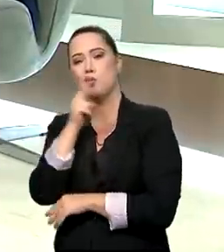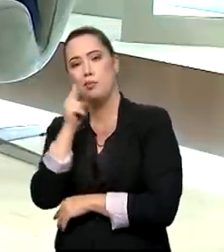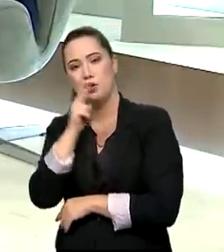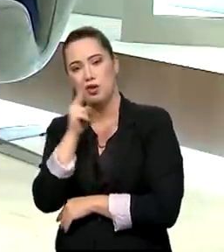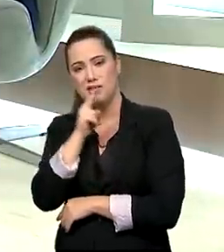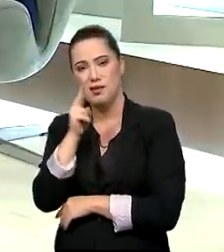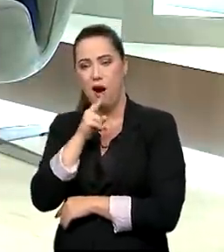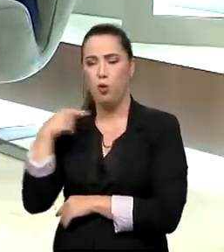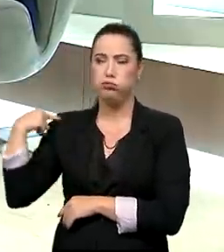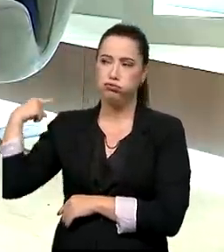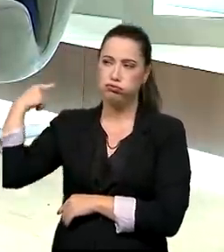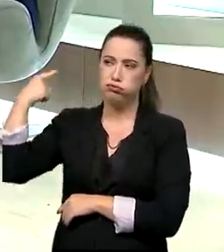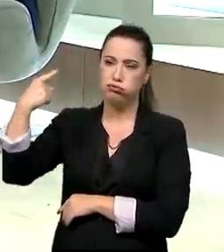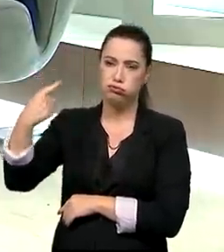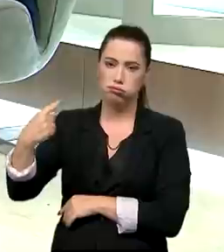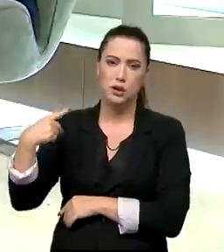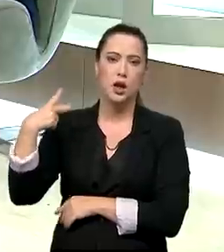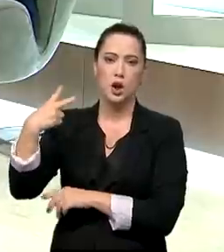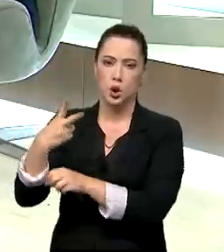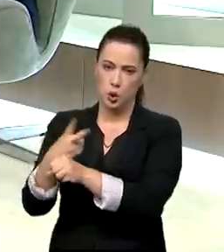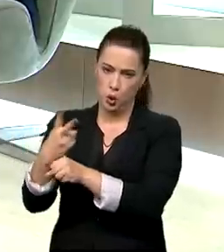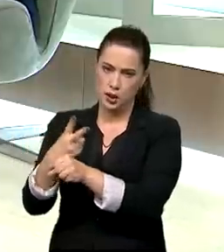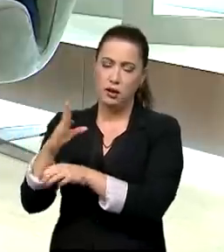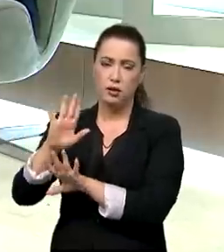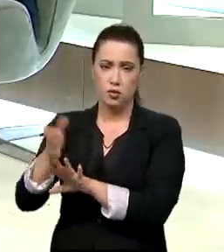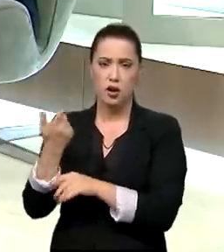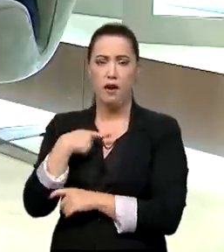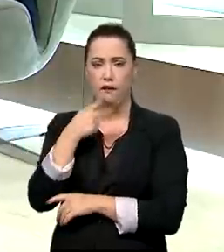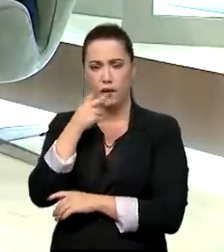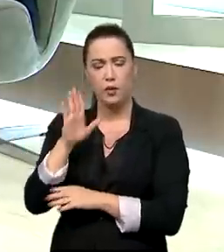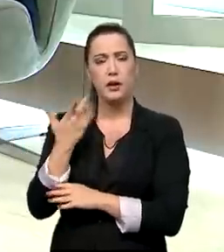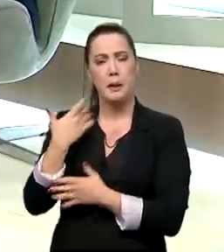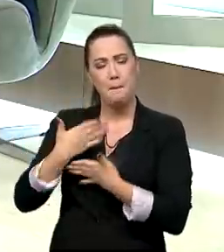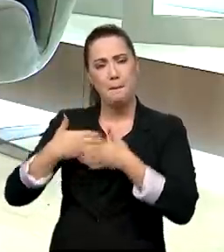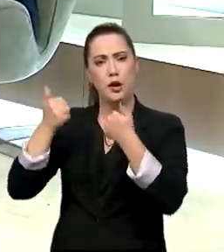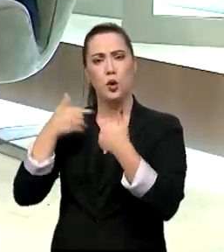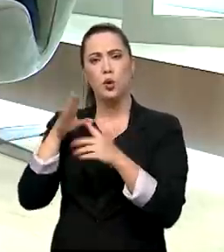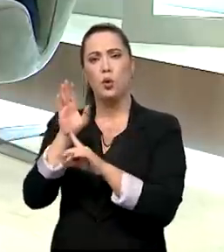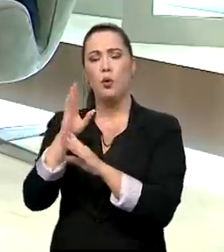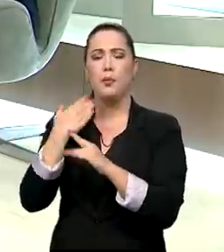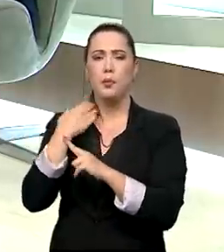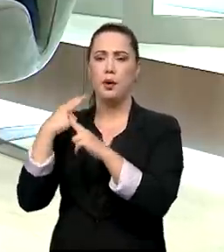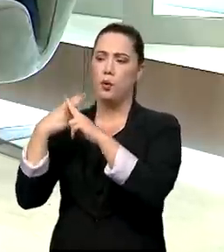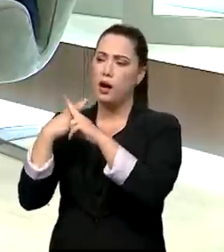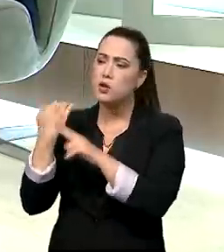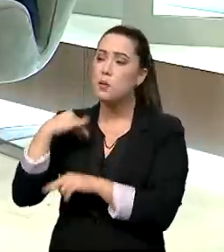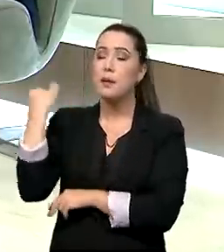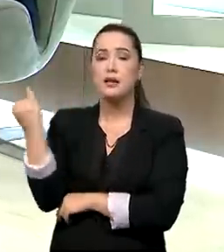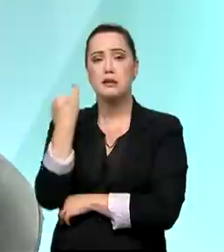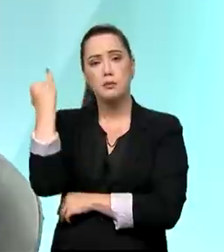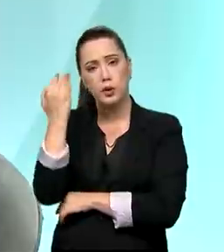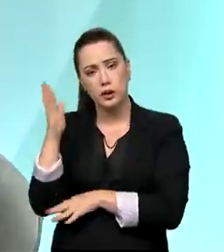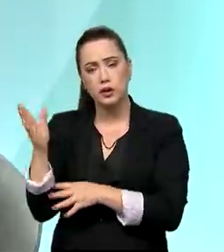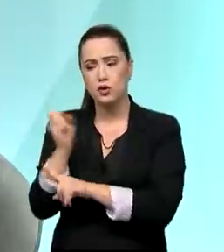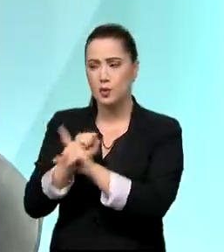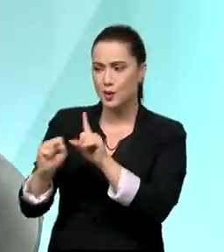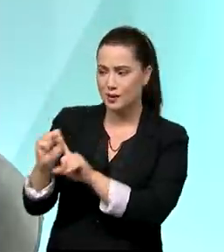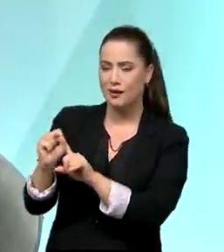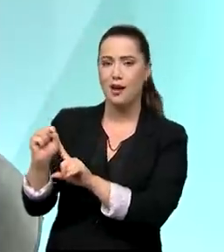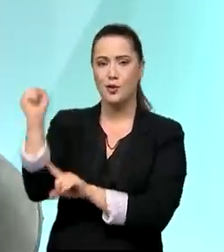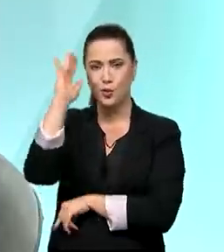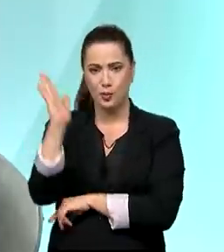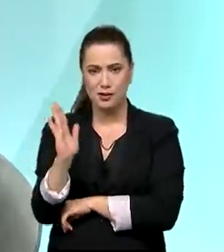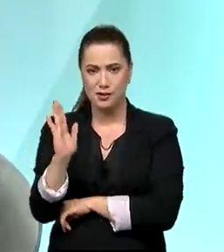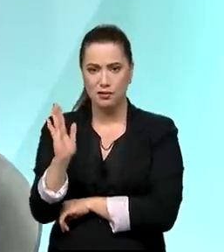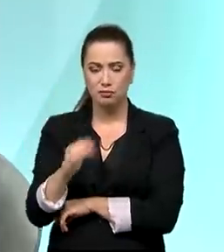e nesse ano deixou a Caixa ainda mais social, mais relevante para a população brasileira? Sem dúvida nenhuma.